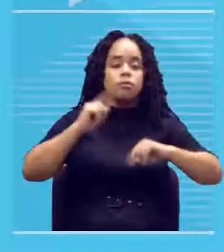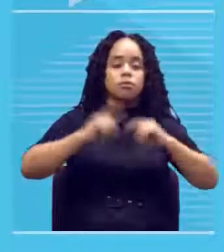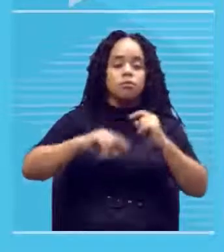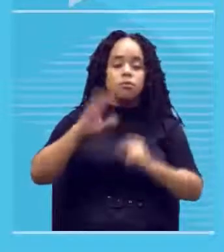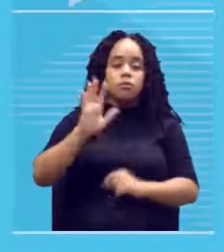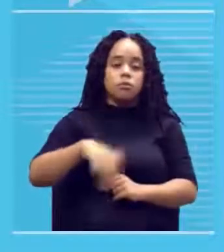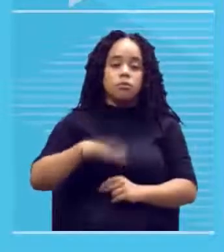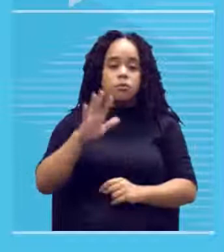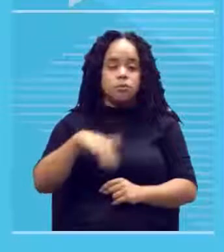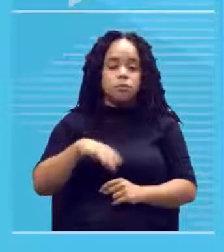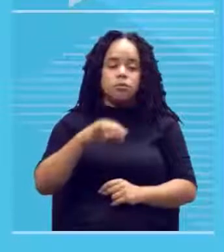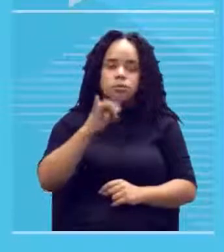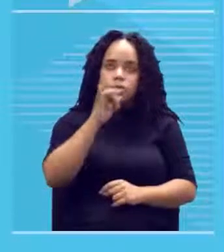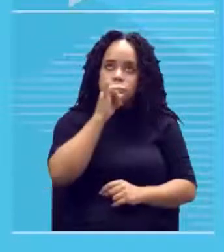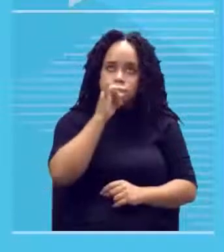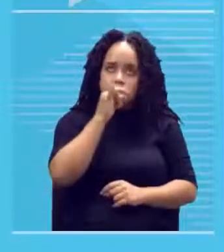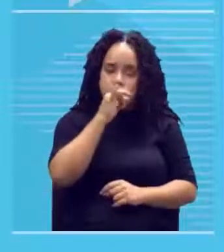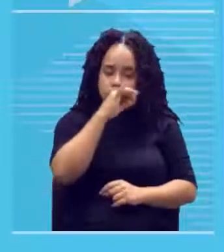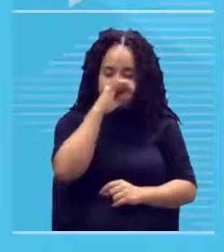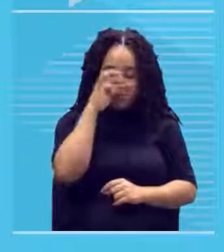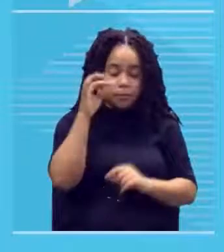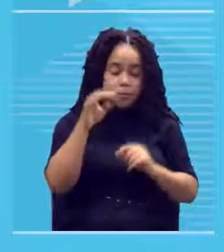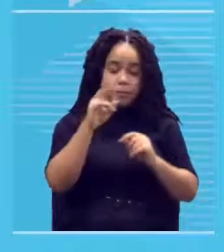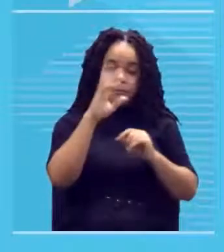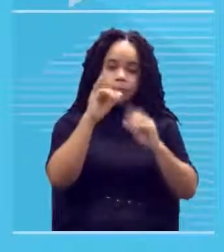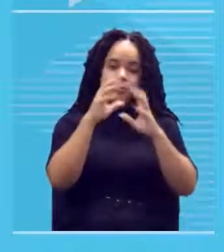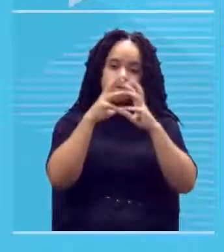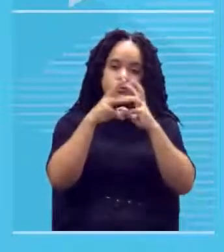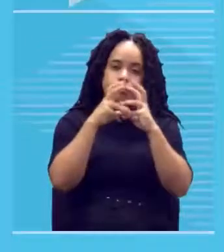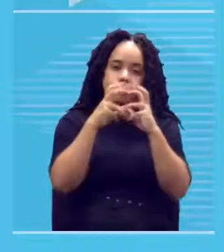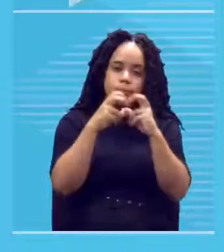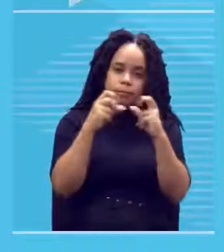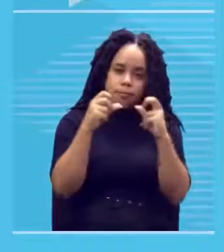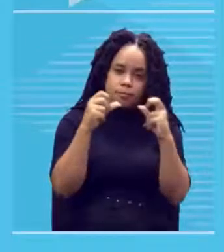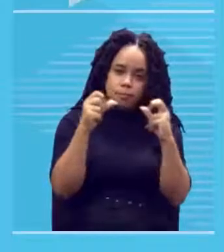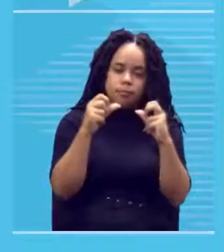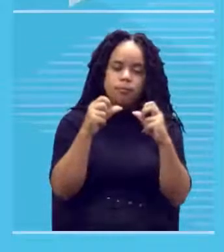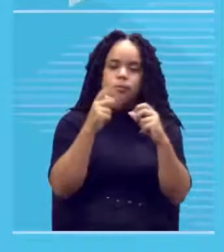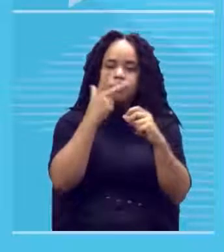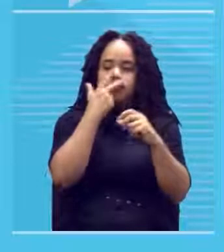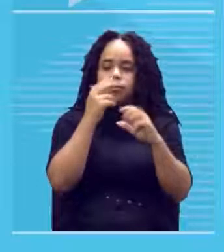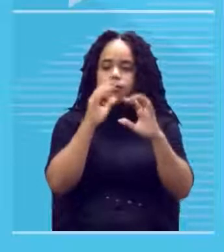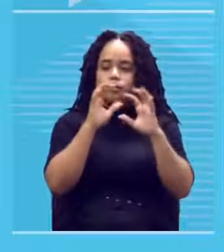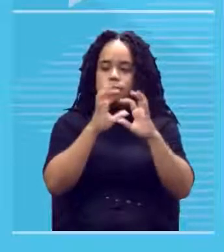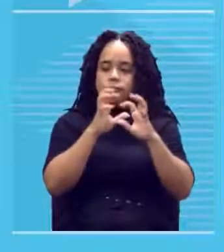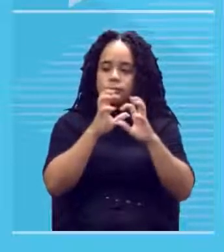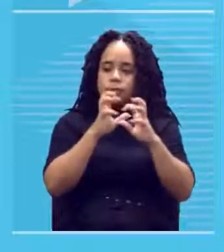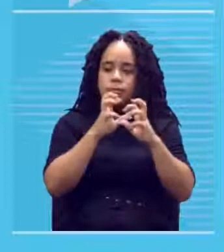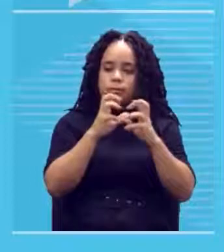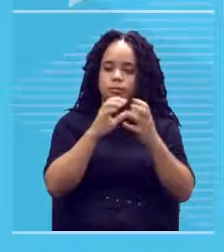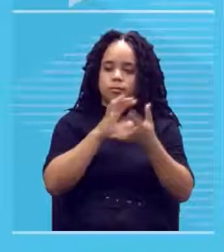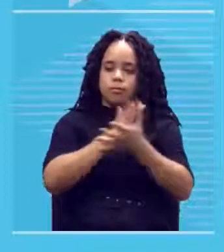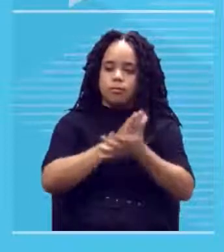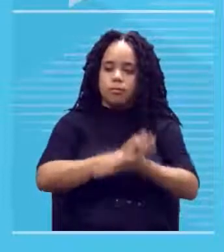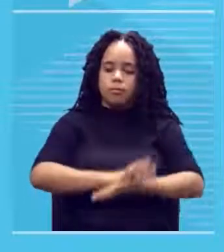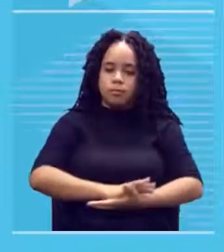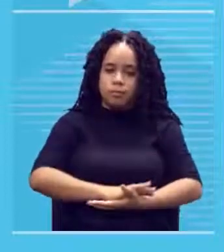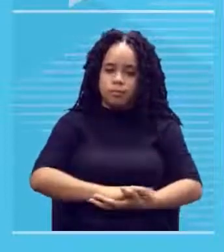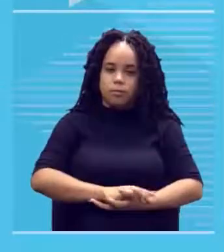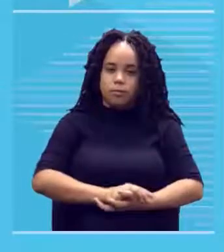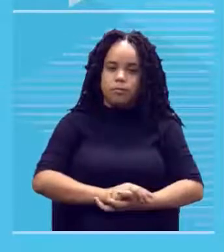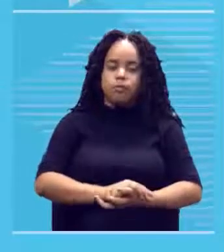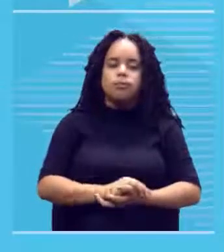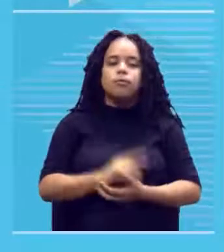com o tempo craquelar é ficar todo rachadinho a Monalisa que é uma pintura feita com tinta óleo